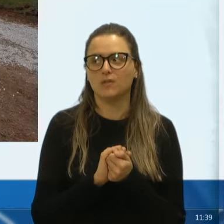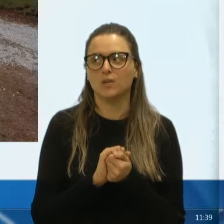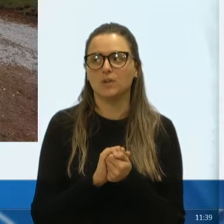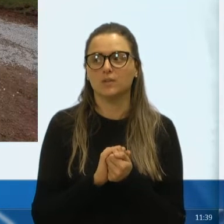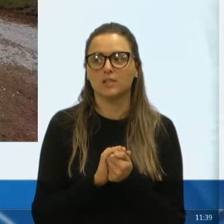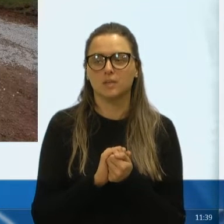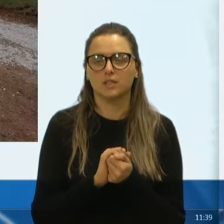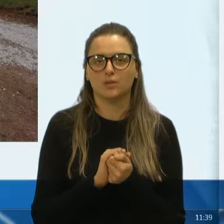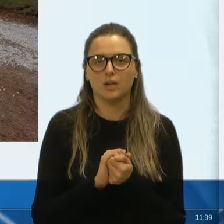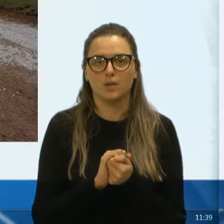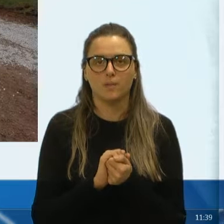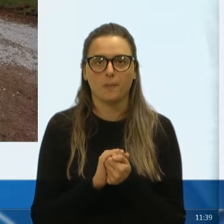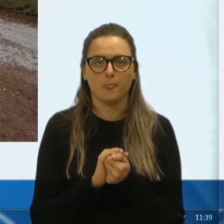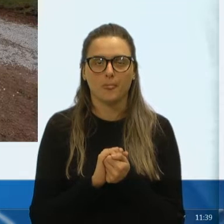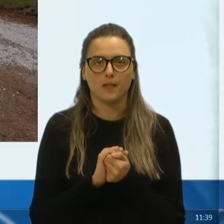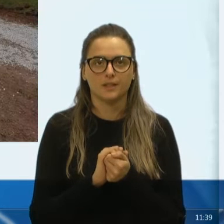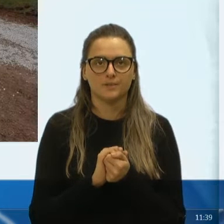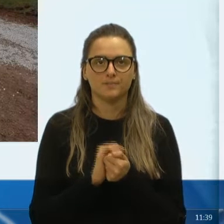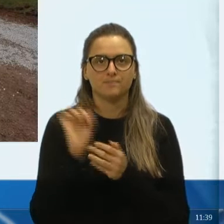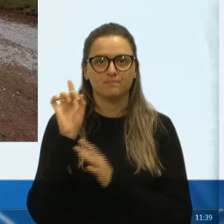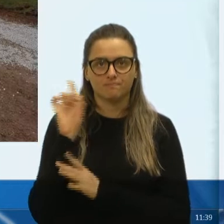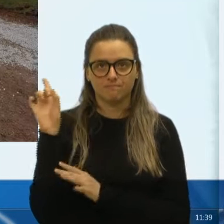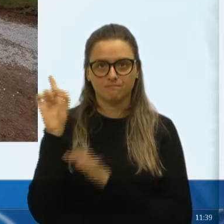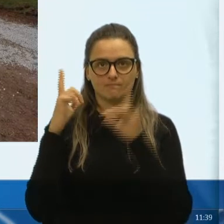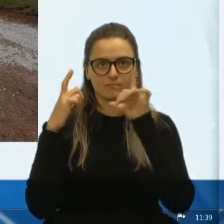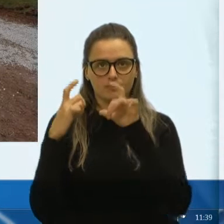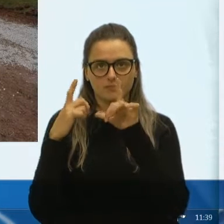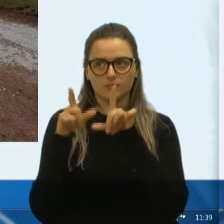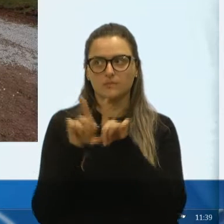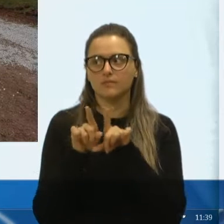Próxima foto, vamos lá.